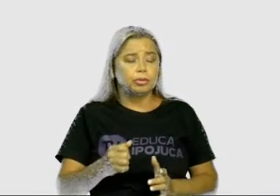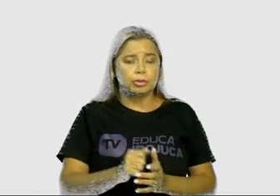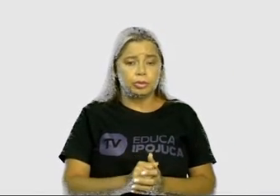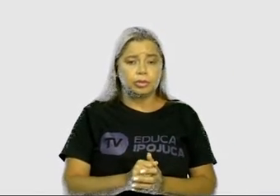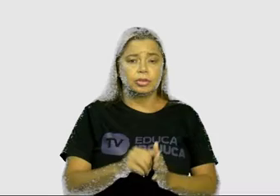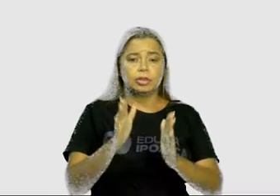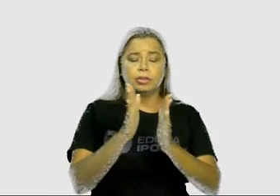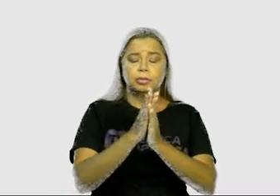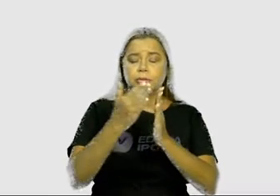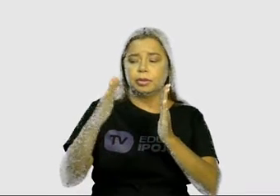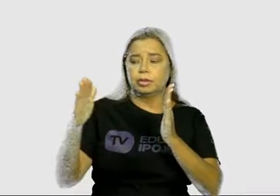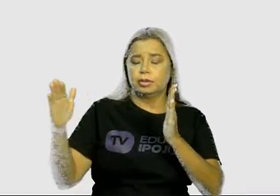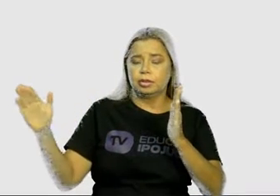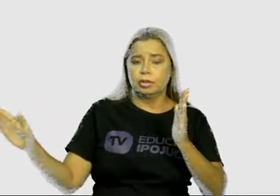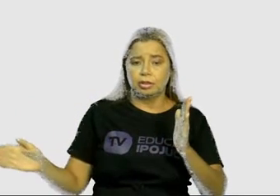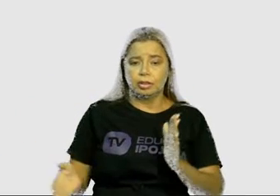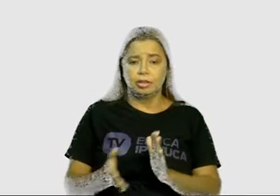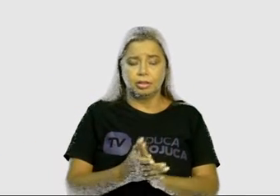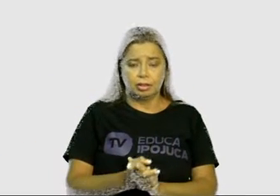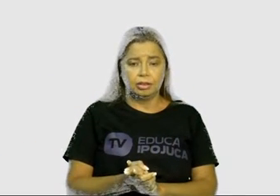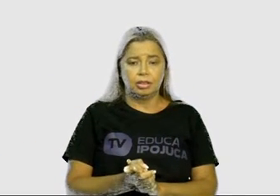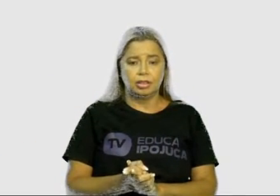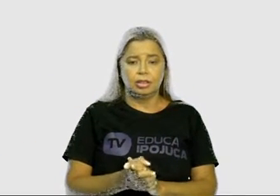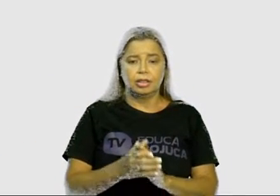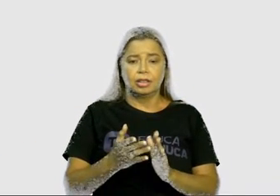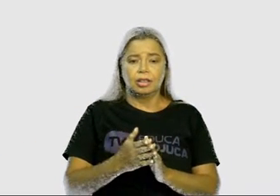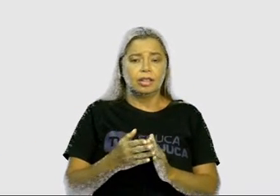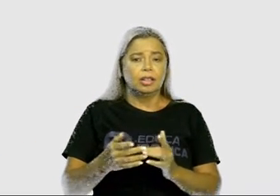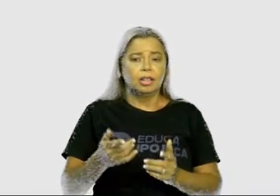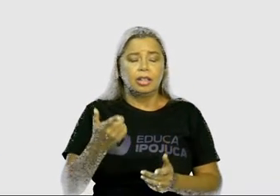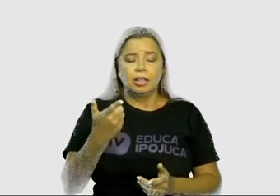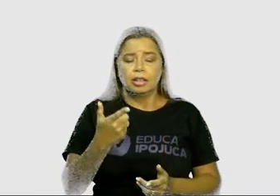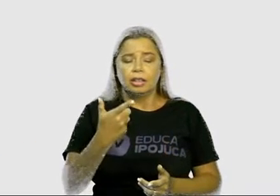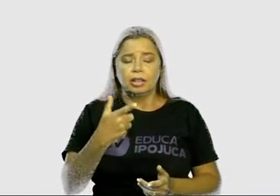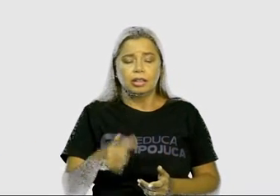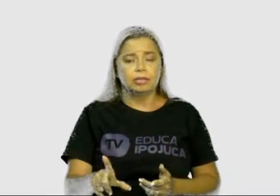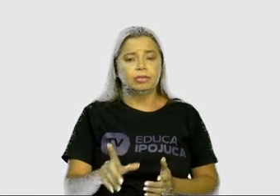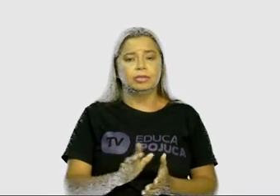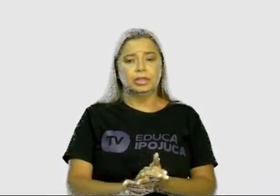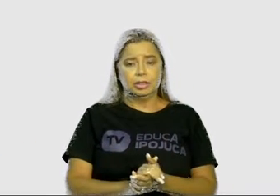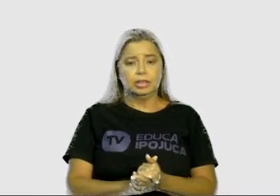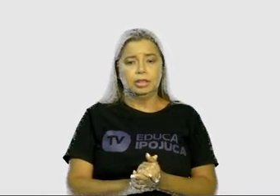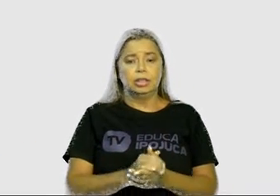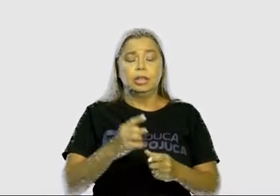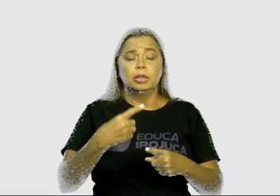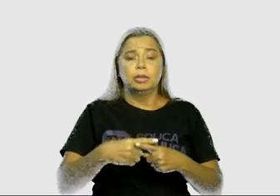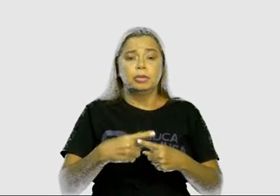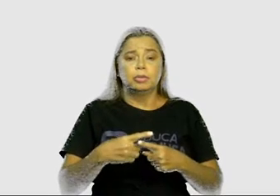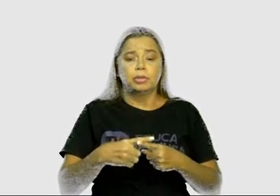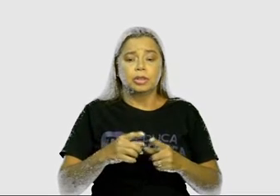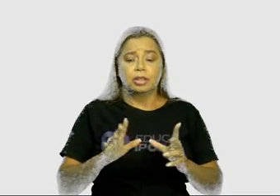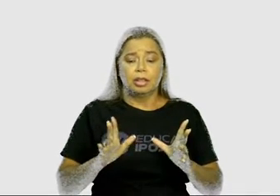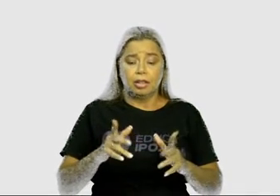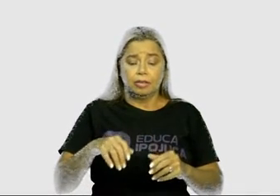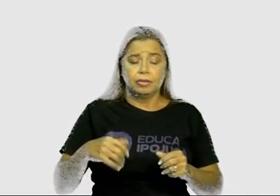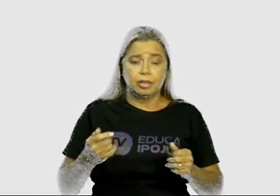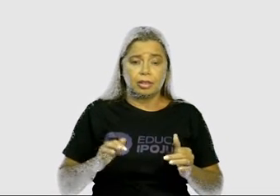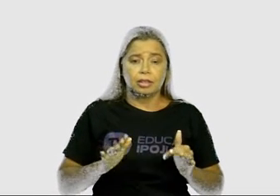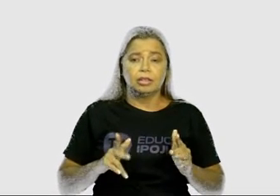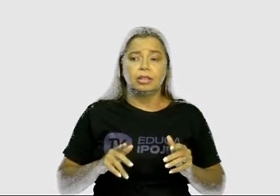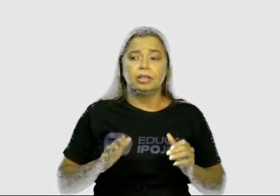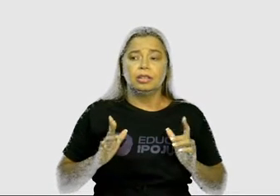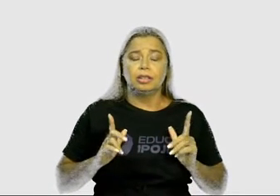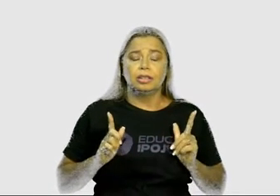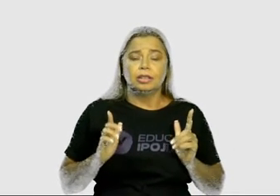biblioteca central, ela está fechada em virtude do procedimento de higienização, porque ela está sendo dedetizada.